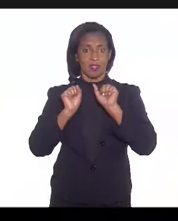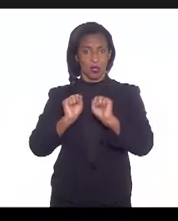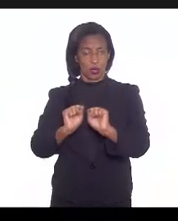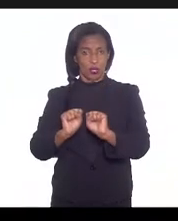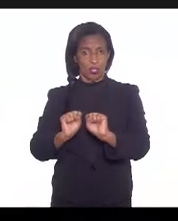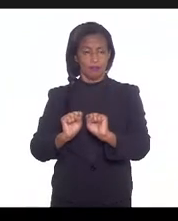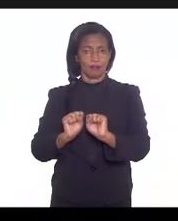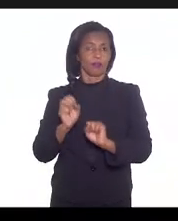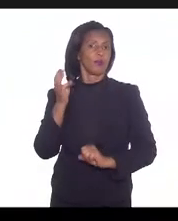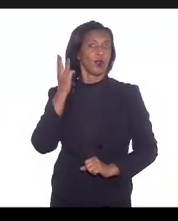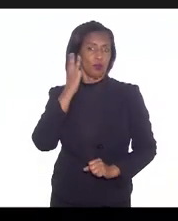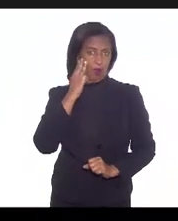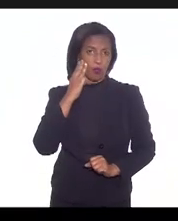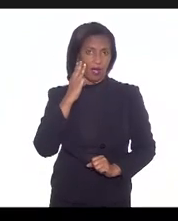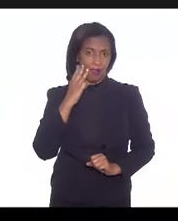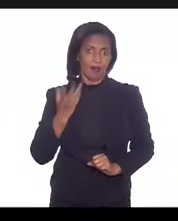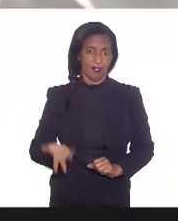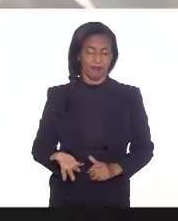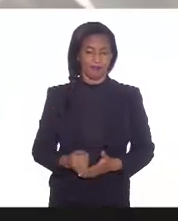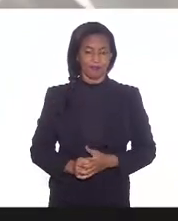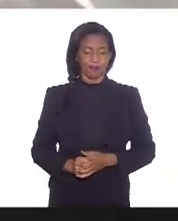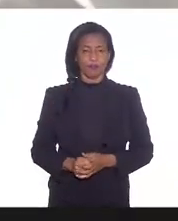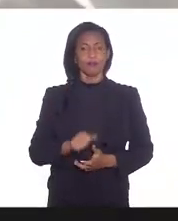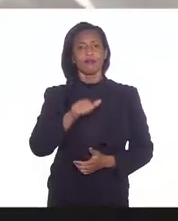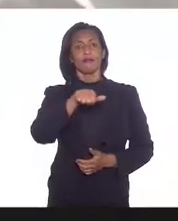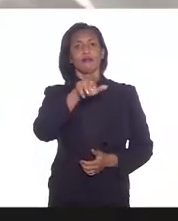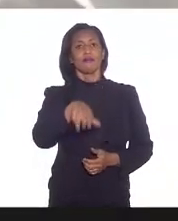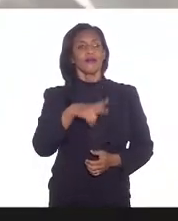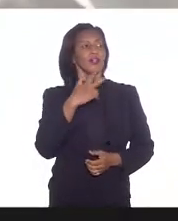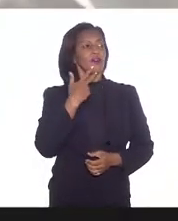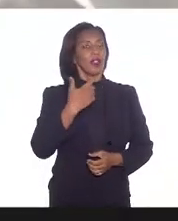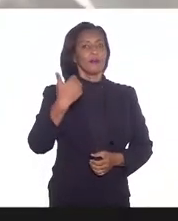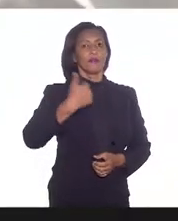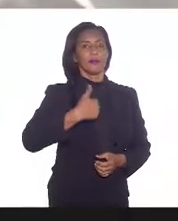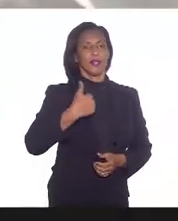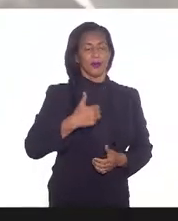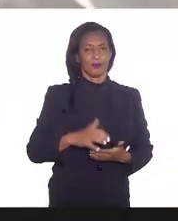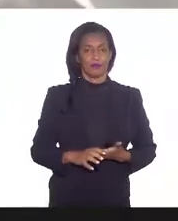deputado Valdeck Carneiro. Quem fala primeiro, doutora Daisy?